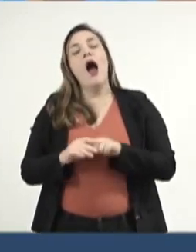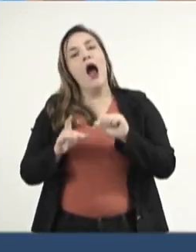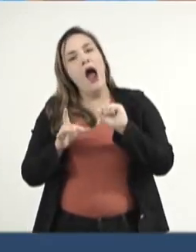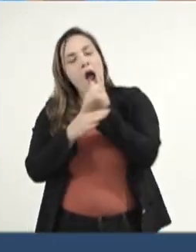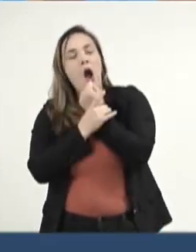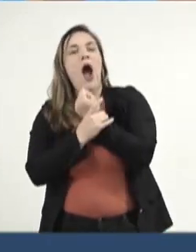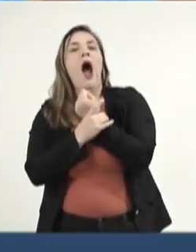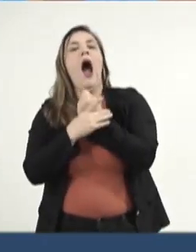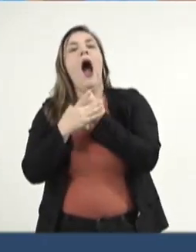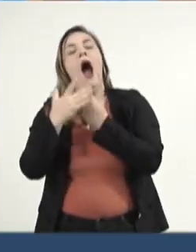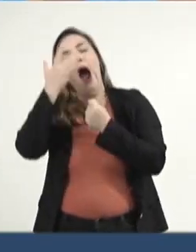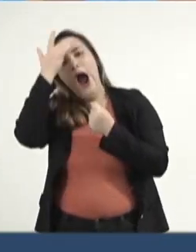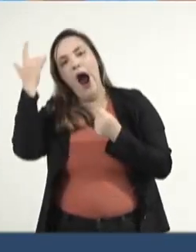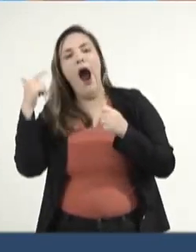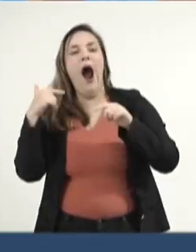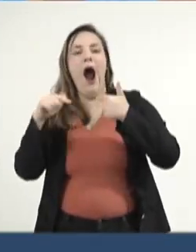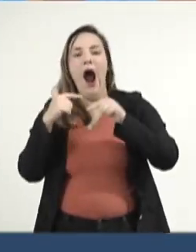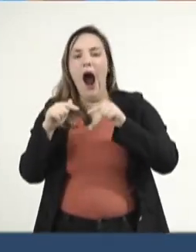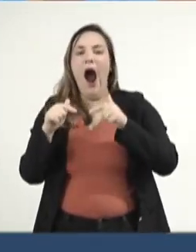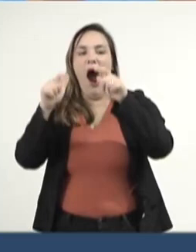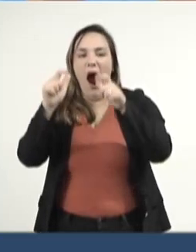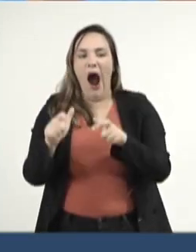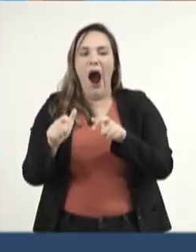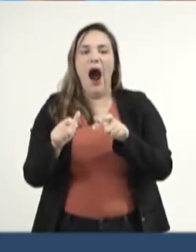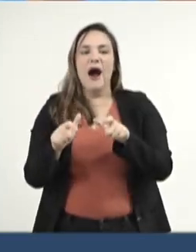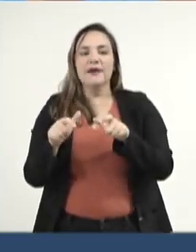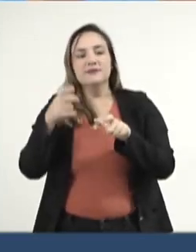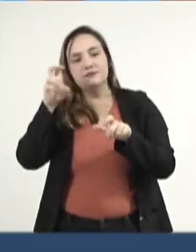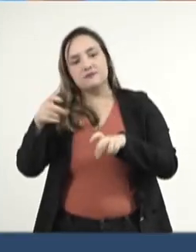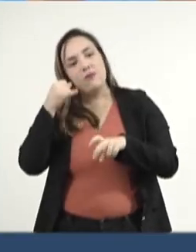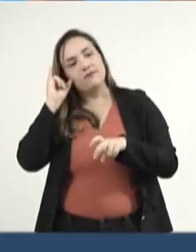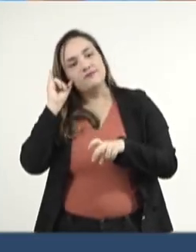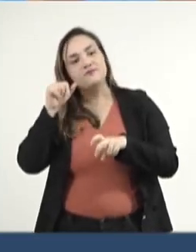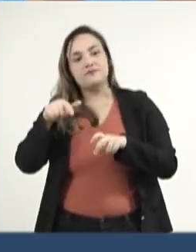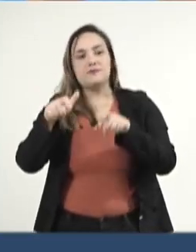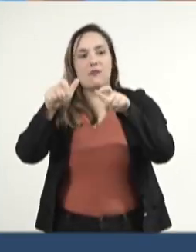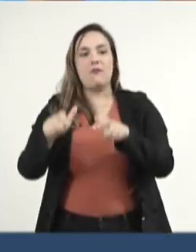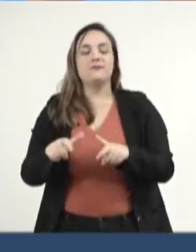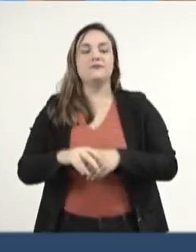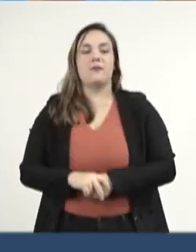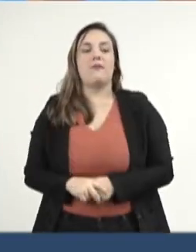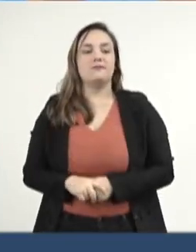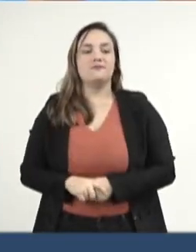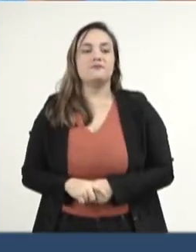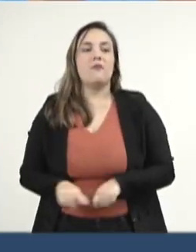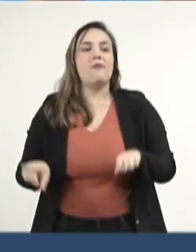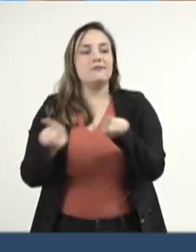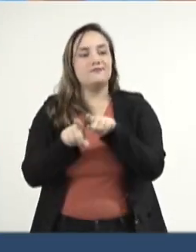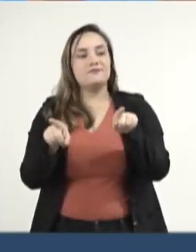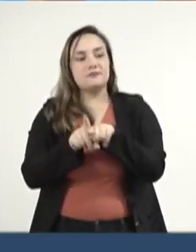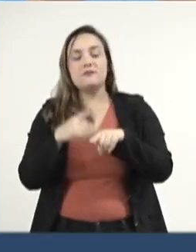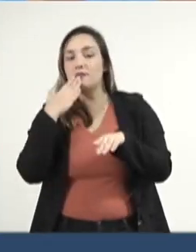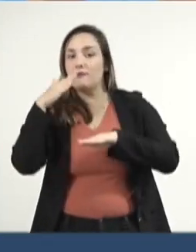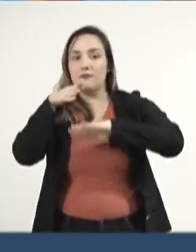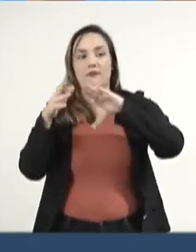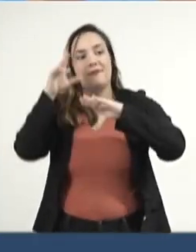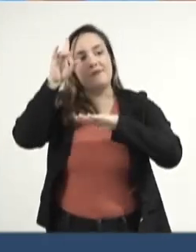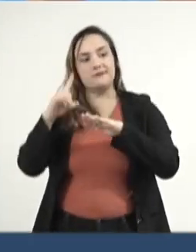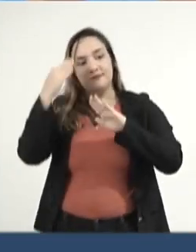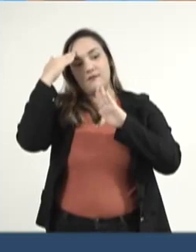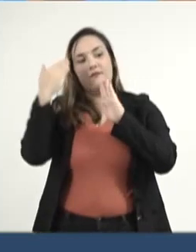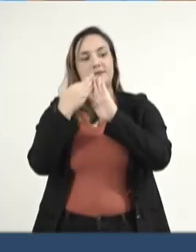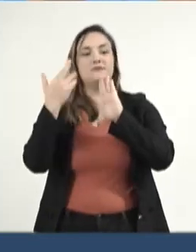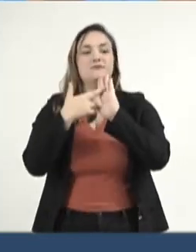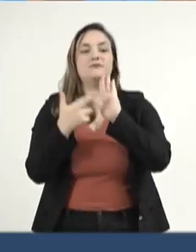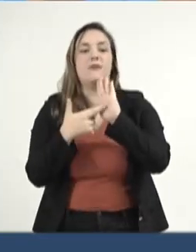dos moradores e trabalhadores das propriedades rurais nesta região. Eu indico à mesa, na forma regimental, seja